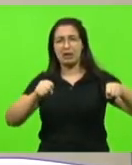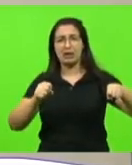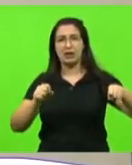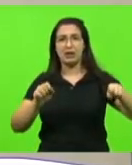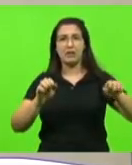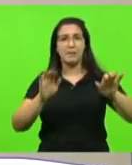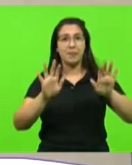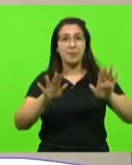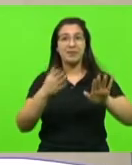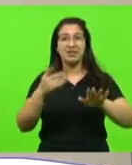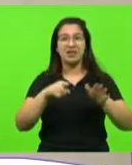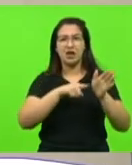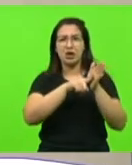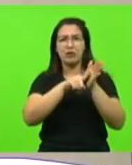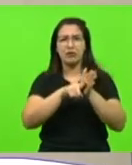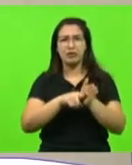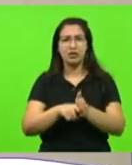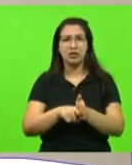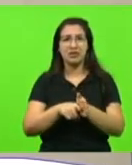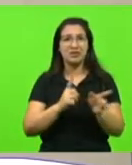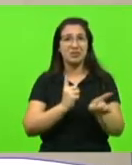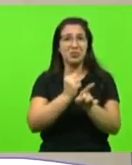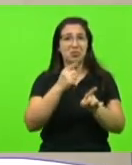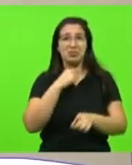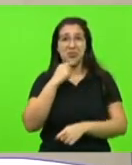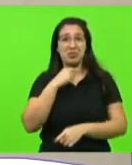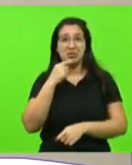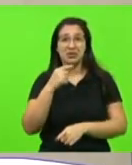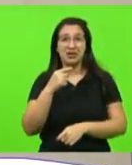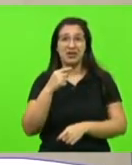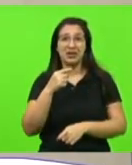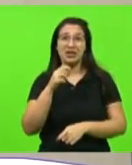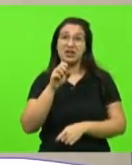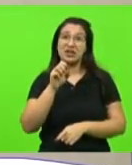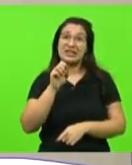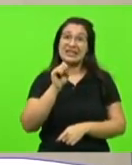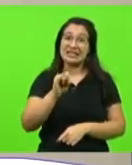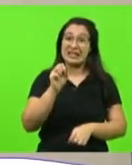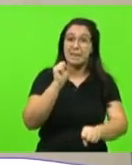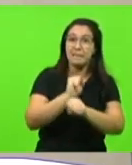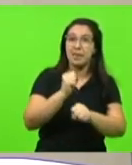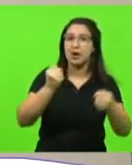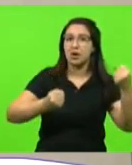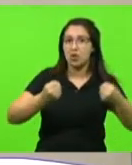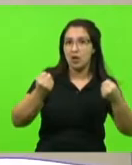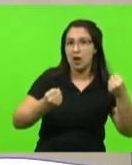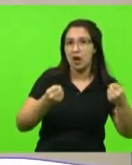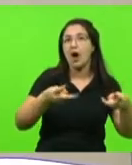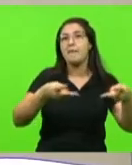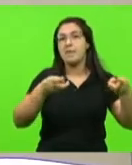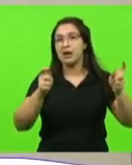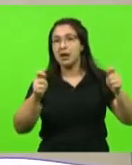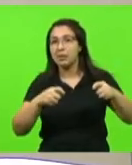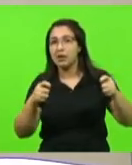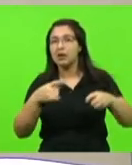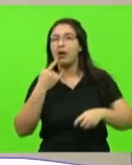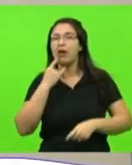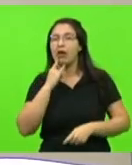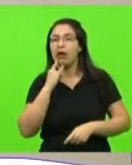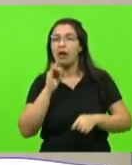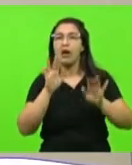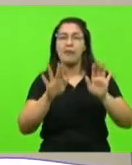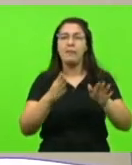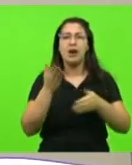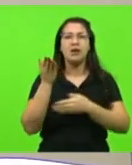embriagado, ele vai pegar numa blitz, agora, aquele pai de família que está andando às vezes com um pouquinho depressa ali na estrada, às vezes se descuida um pouco no